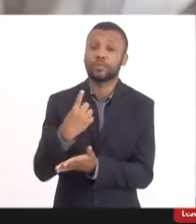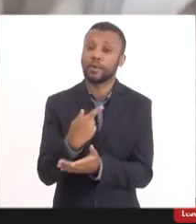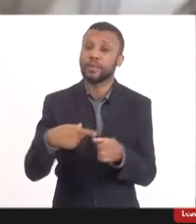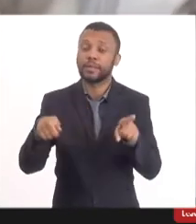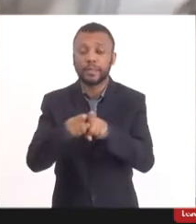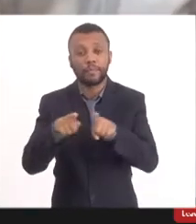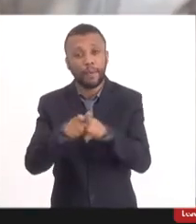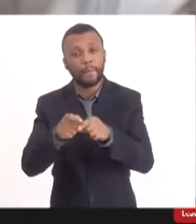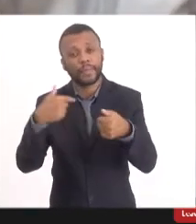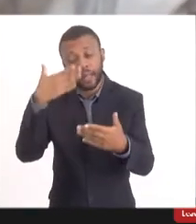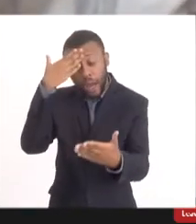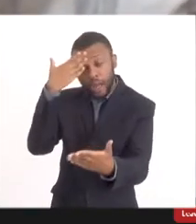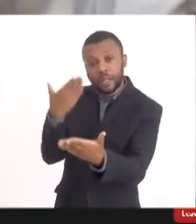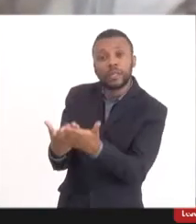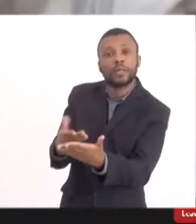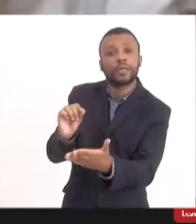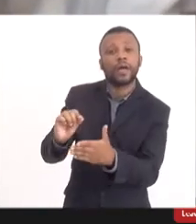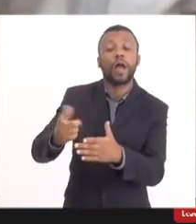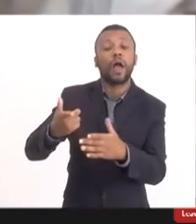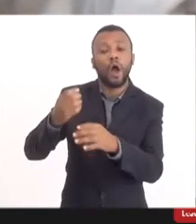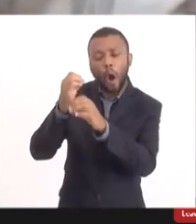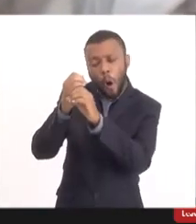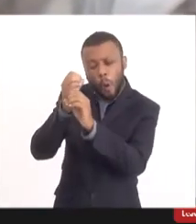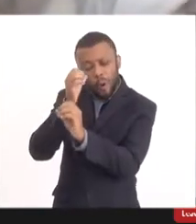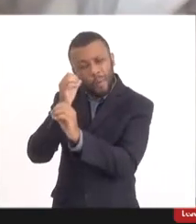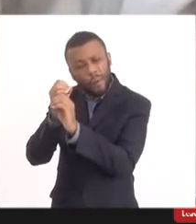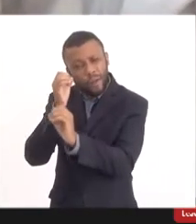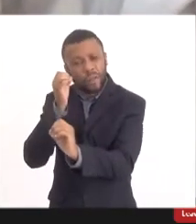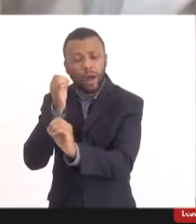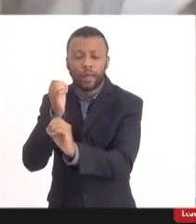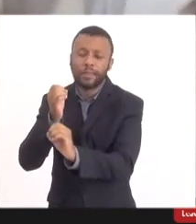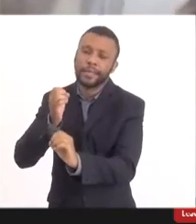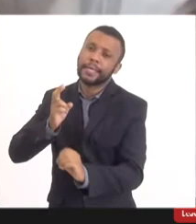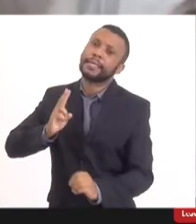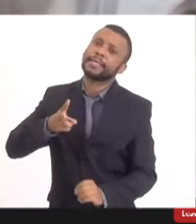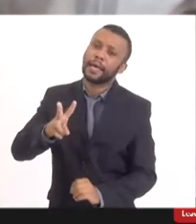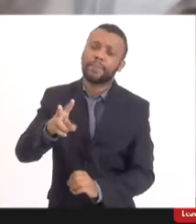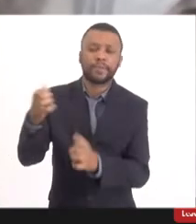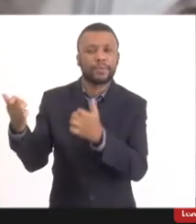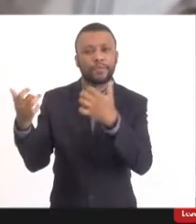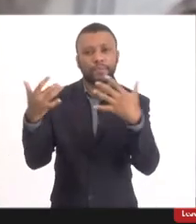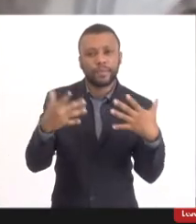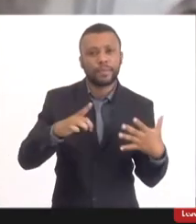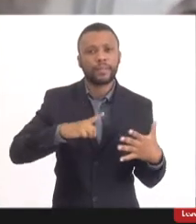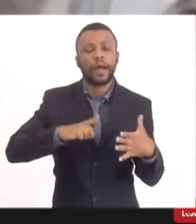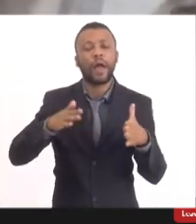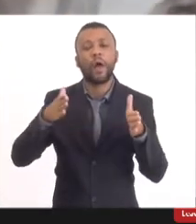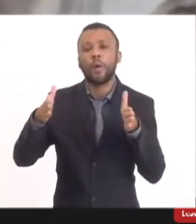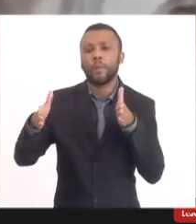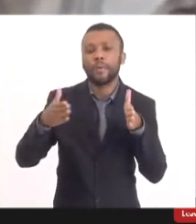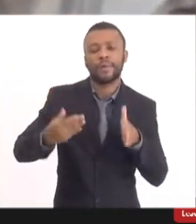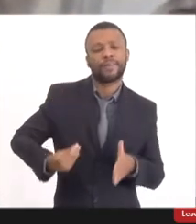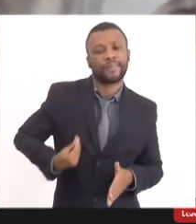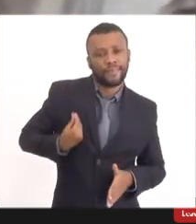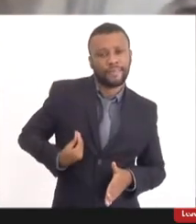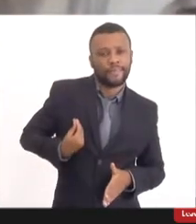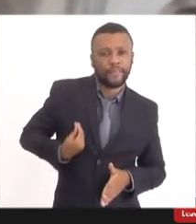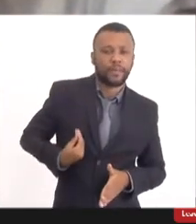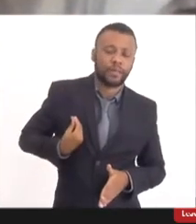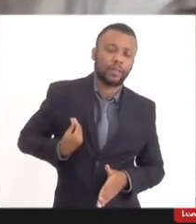que laboratórios, apesar de a gente sempre ter um fundo de dúvida, um fundo de dúvida de que essas